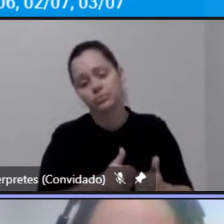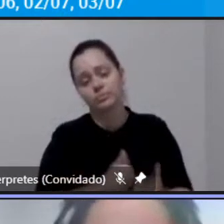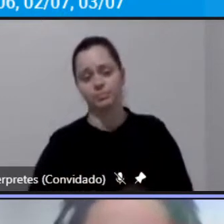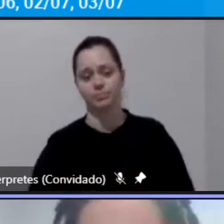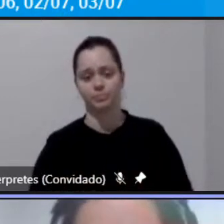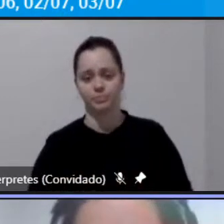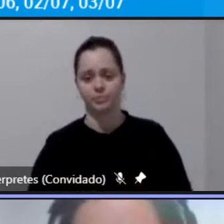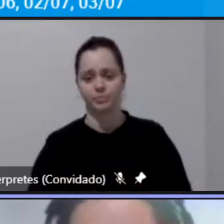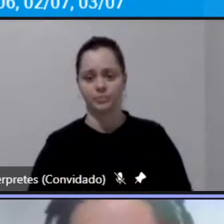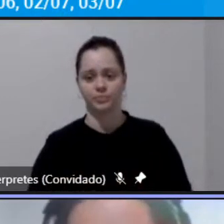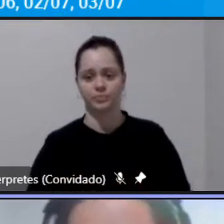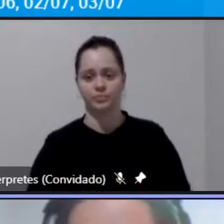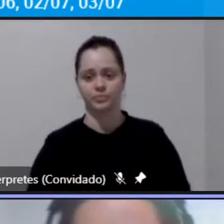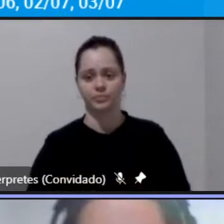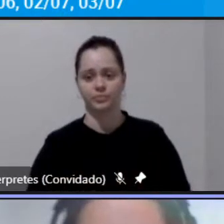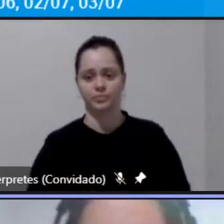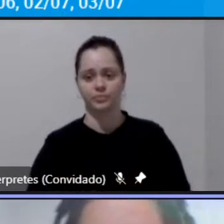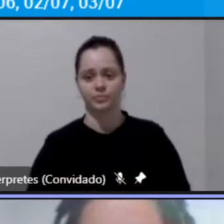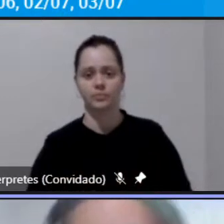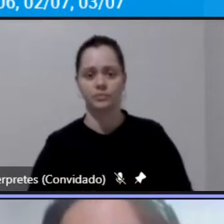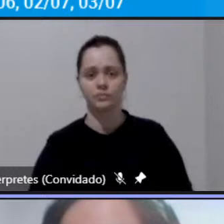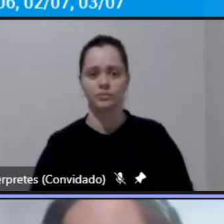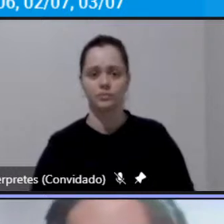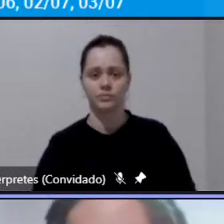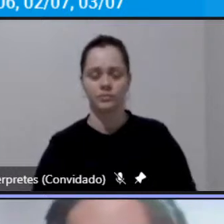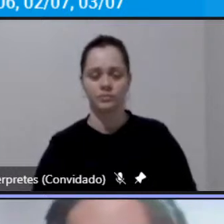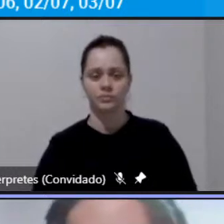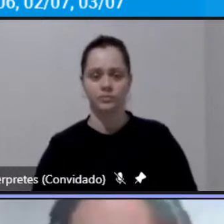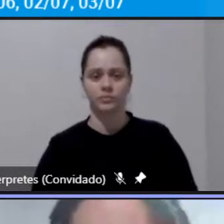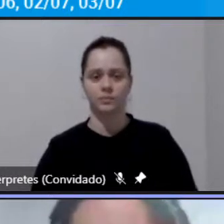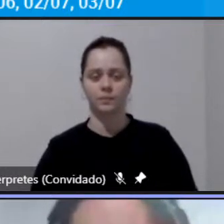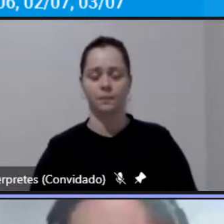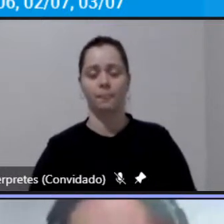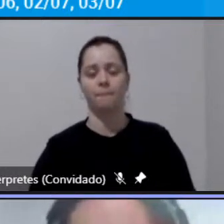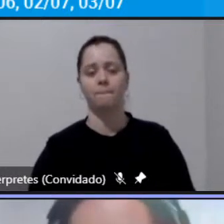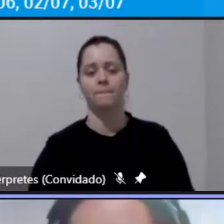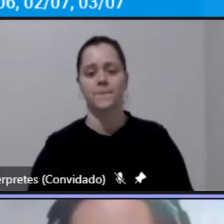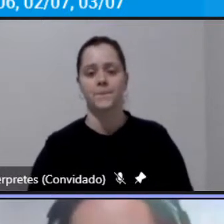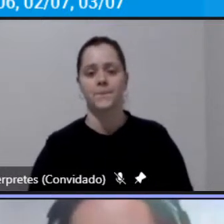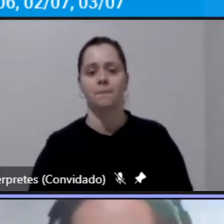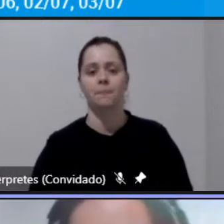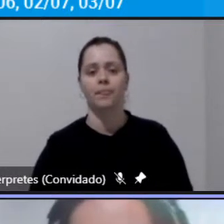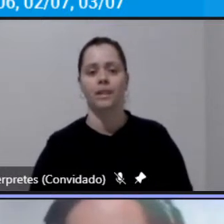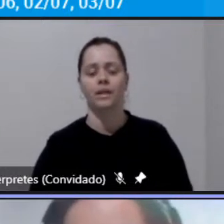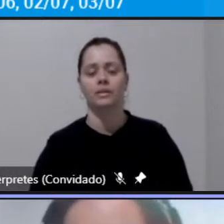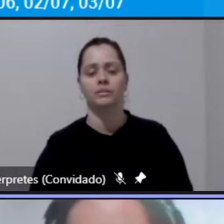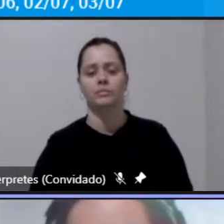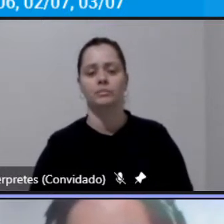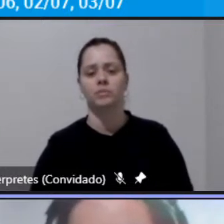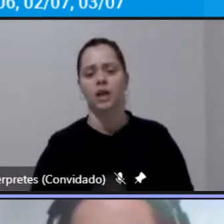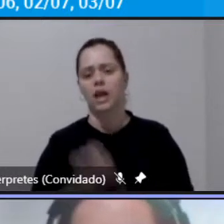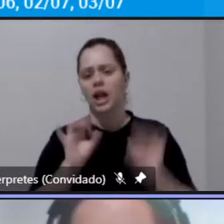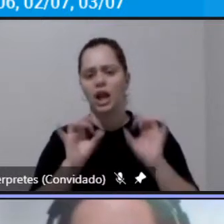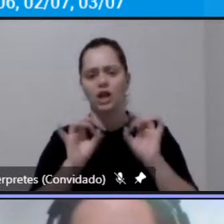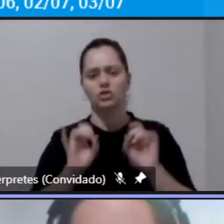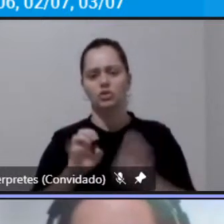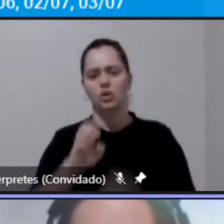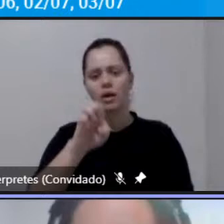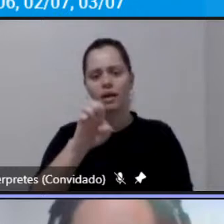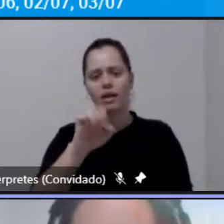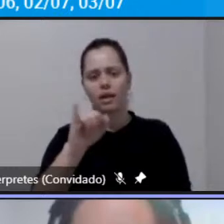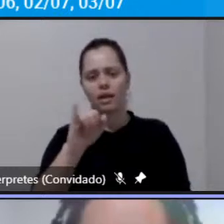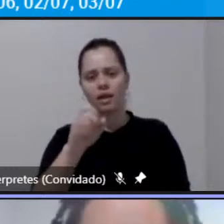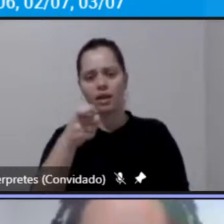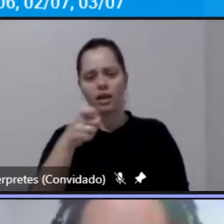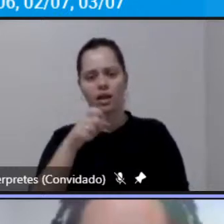acho que eu vou pular também isso aí é a quantidade de eixos acho que não tem que eu ia falar um pouquinho do transporte